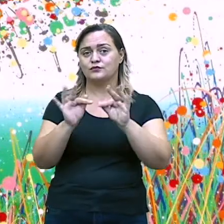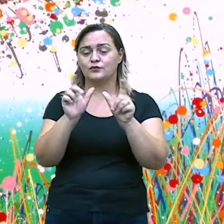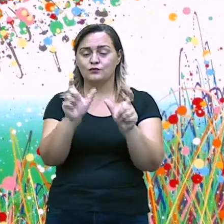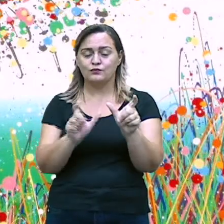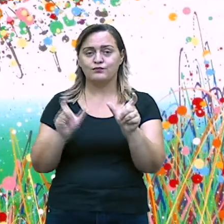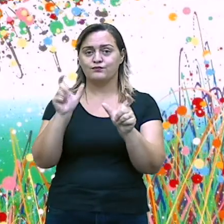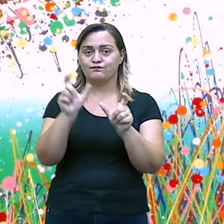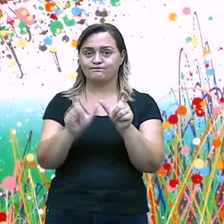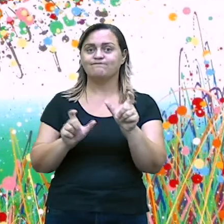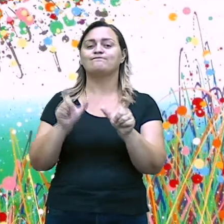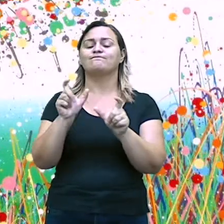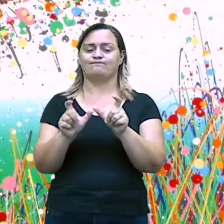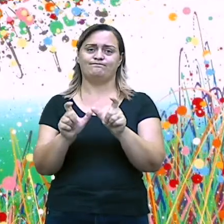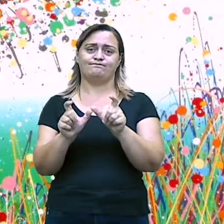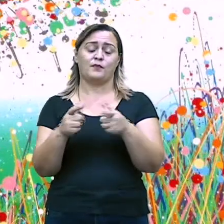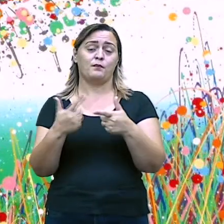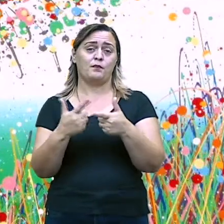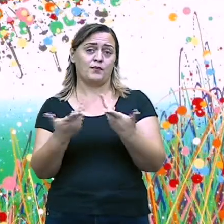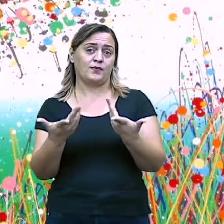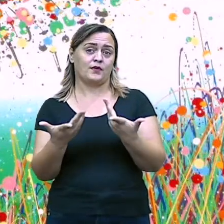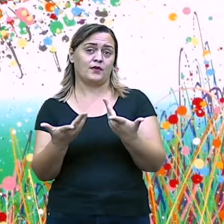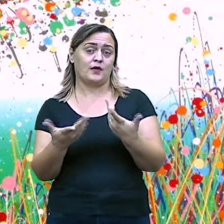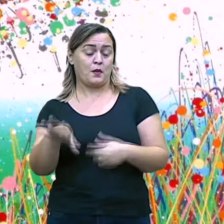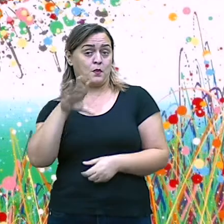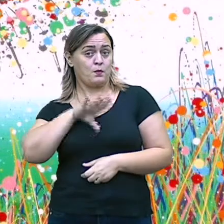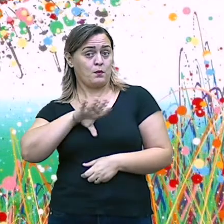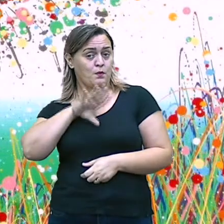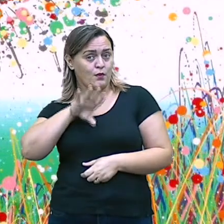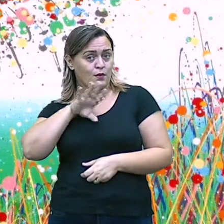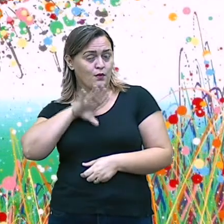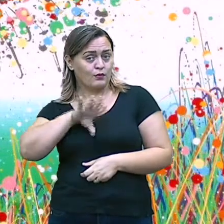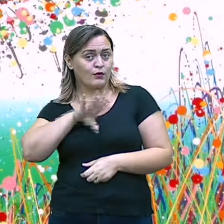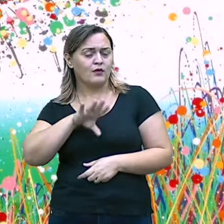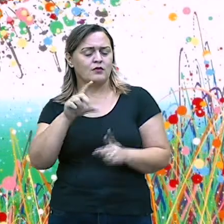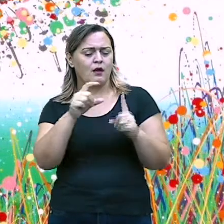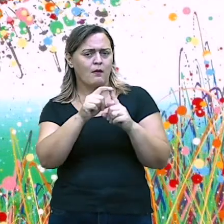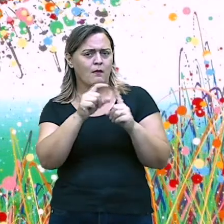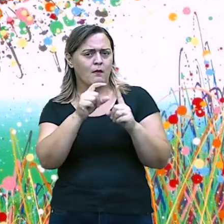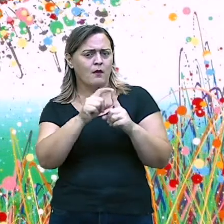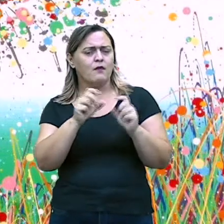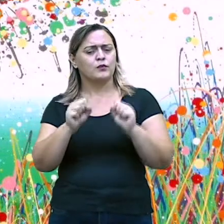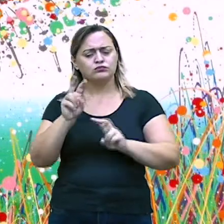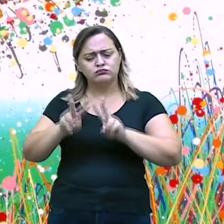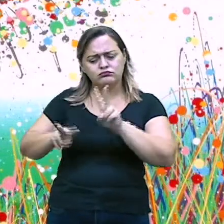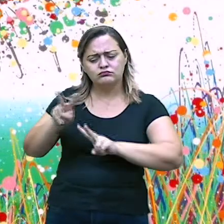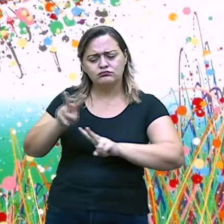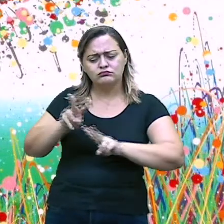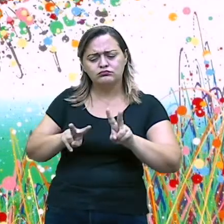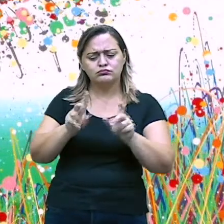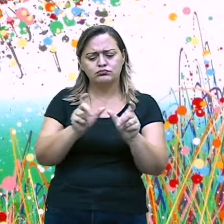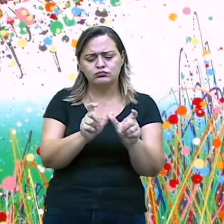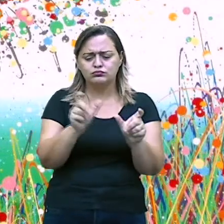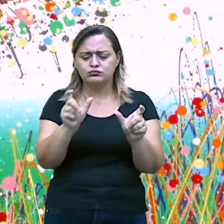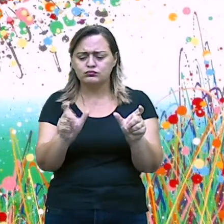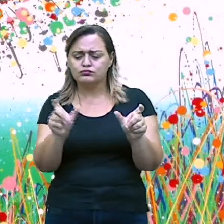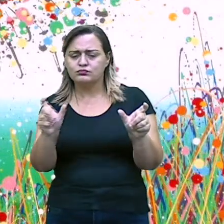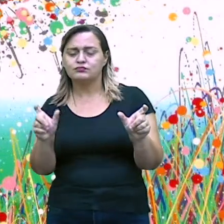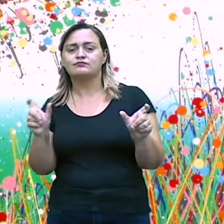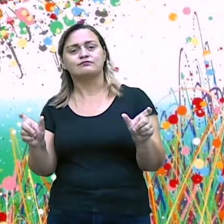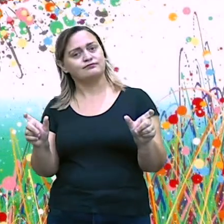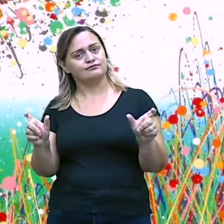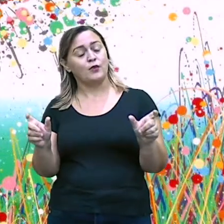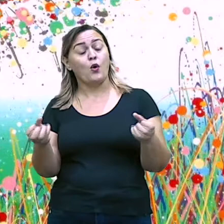as palavras podem ser analisadas isoladamente ou dentro da oração. A análise que